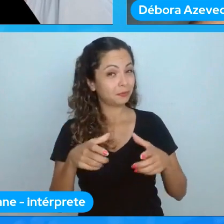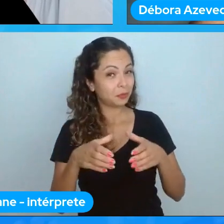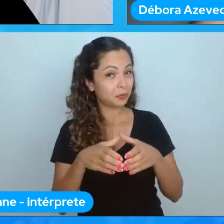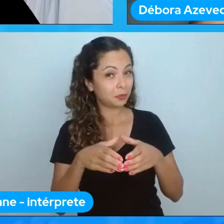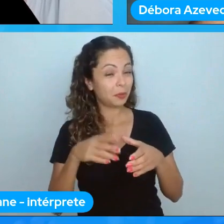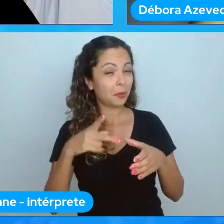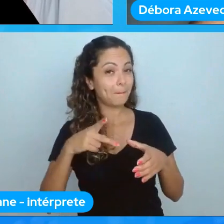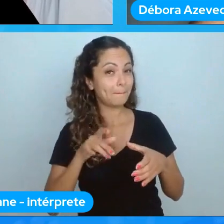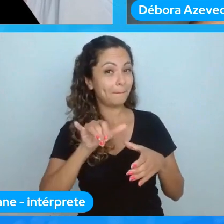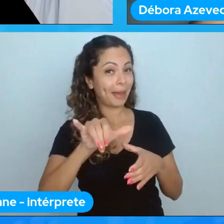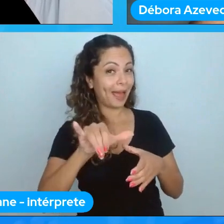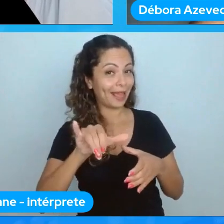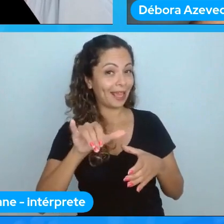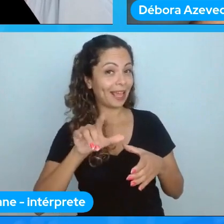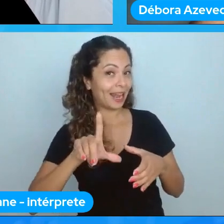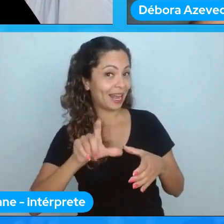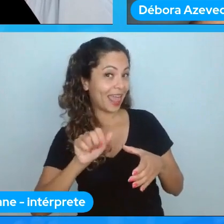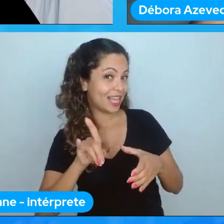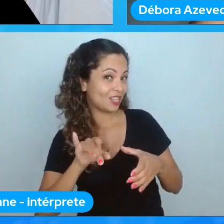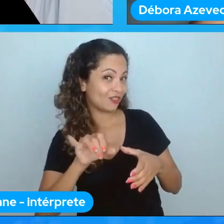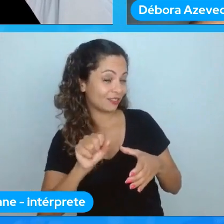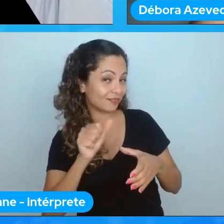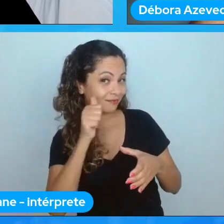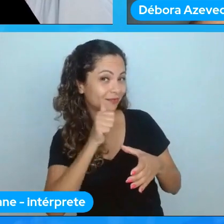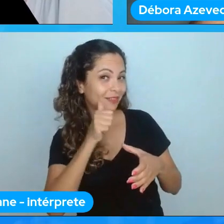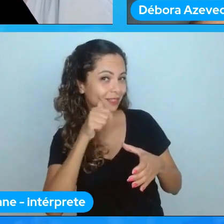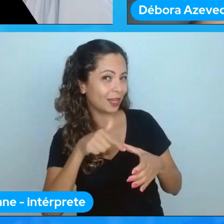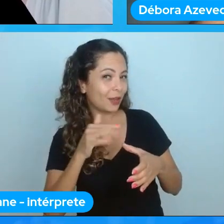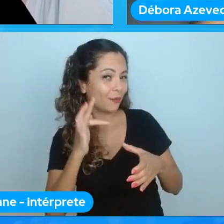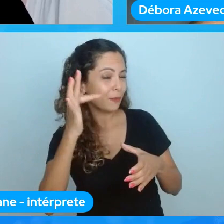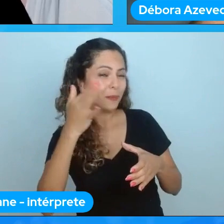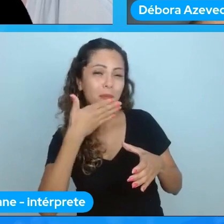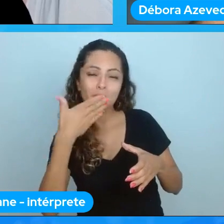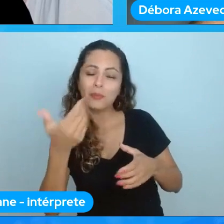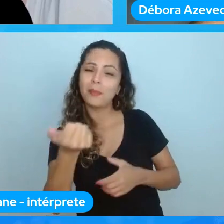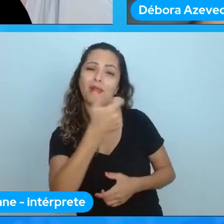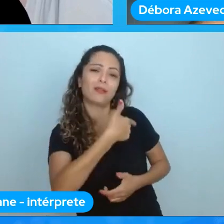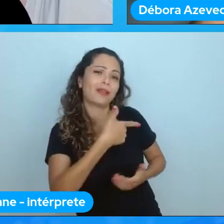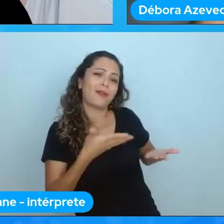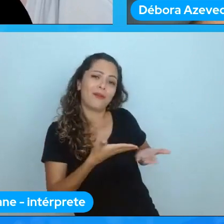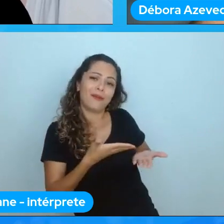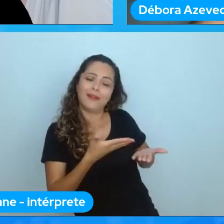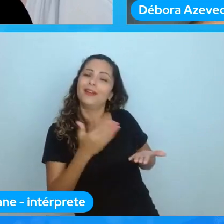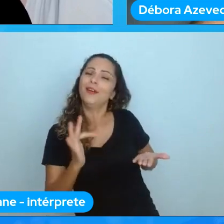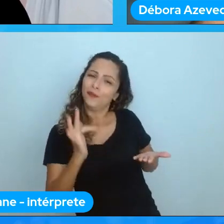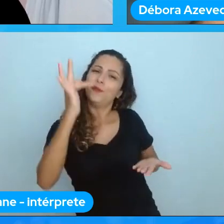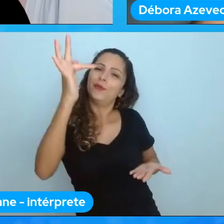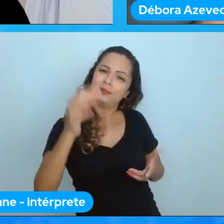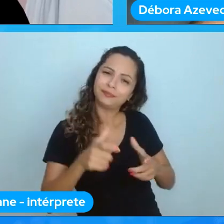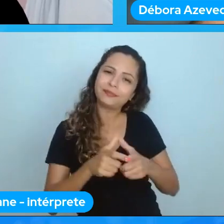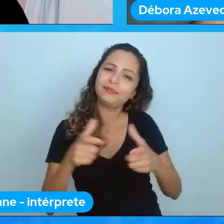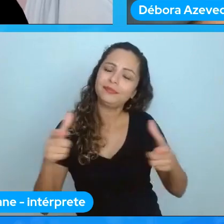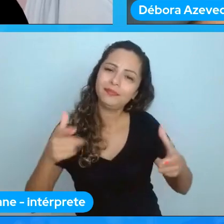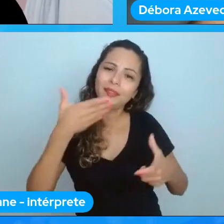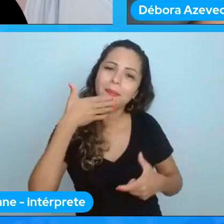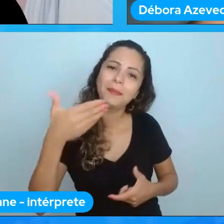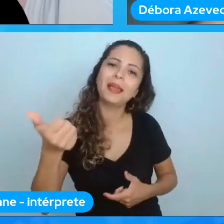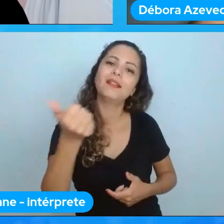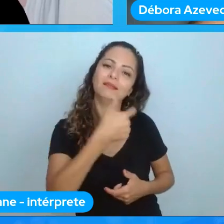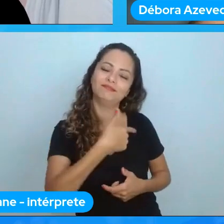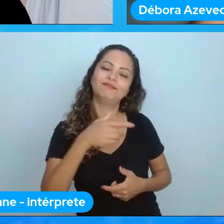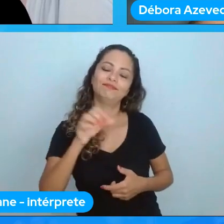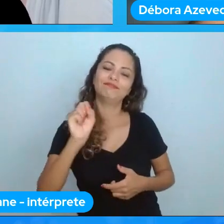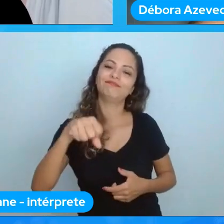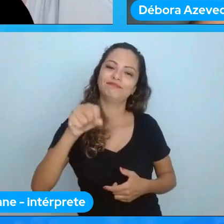e aí isso tipo assim né não tem limites eu acho que eu só eu acho que vem surpresas aí pra